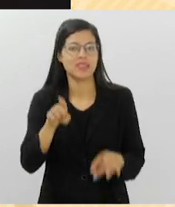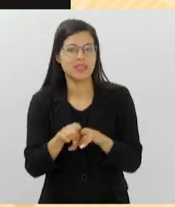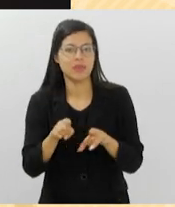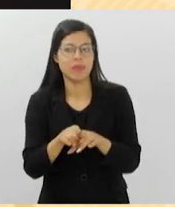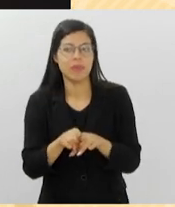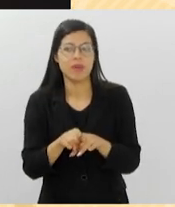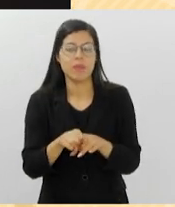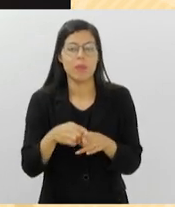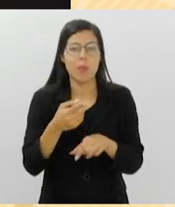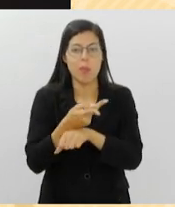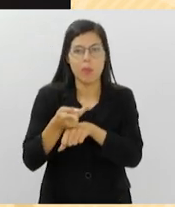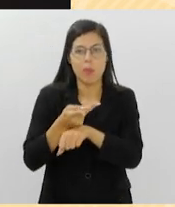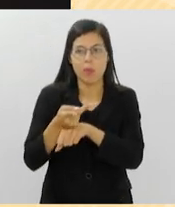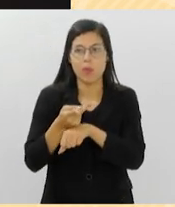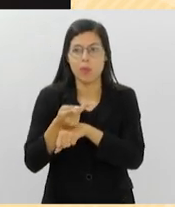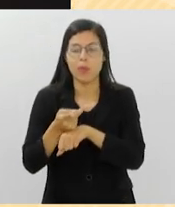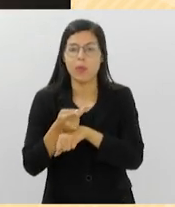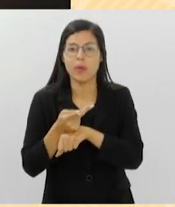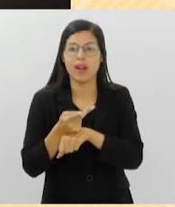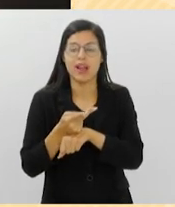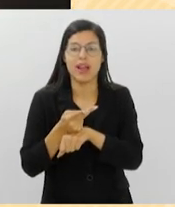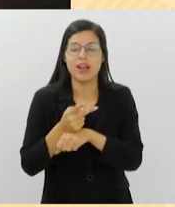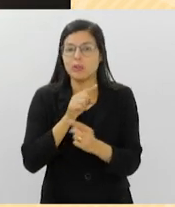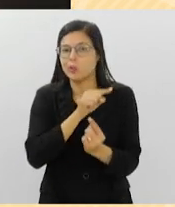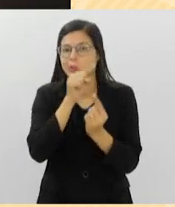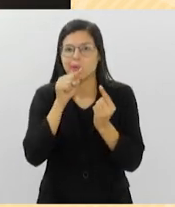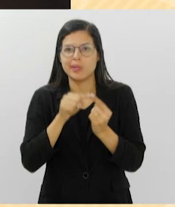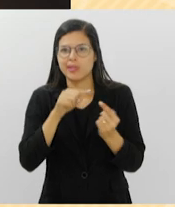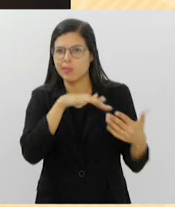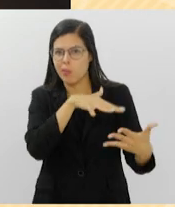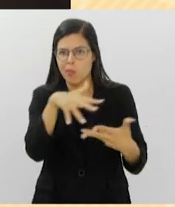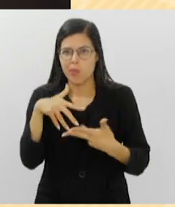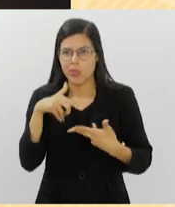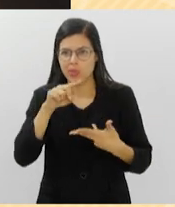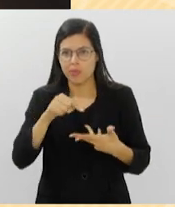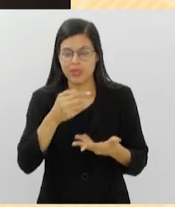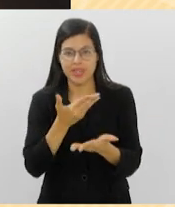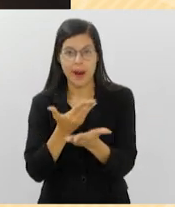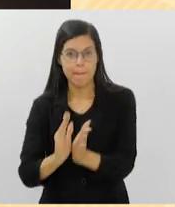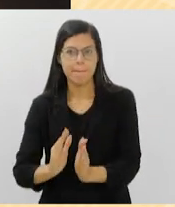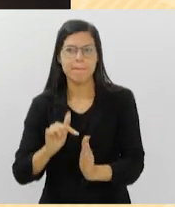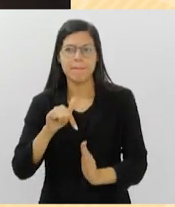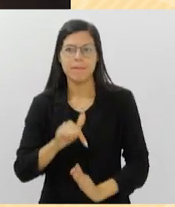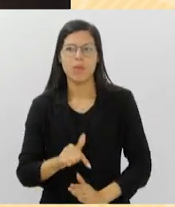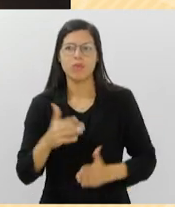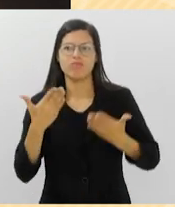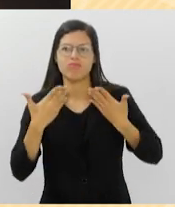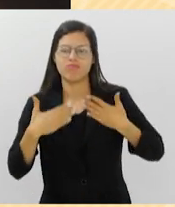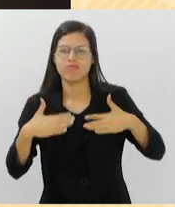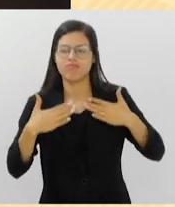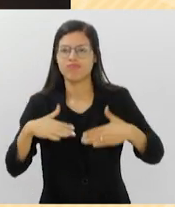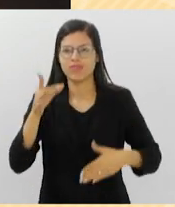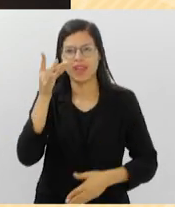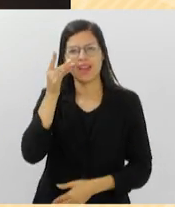vidas em um mundo pós-apocalíptico. A trama se passa em um resquício de tranquilidade naquela realidade, uma espécie de bunker